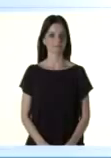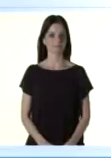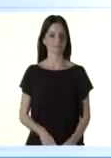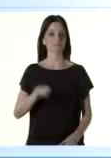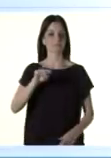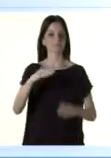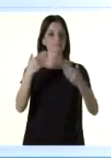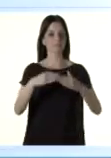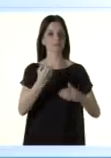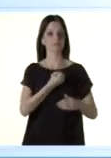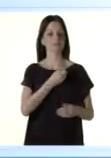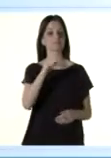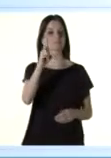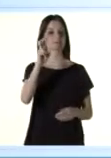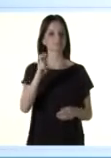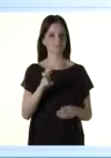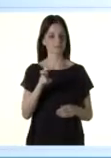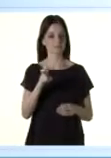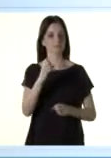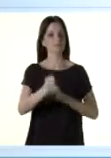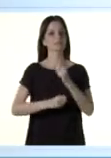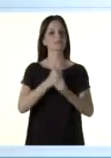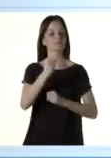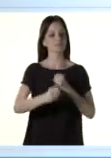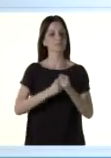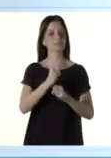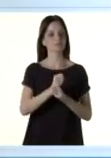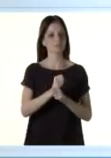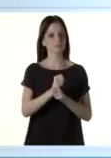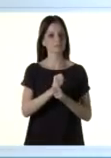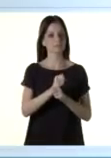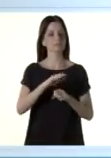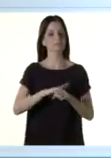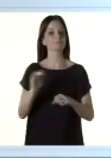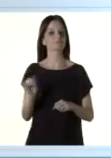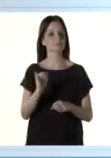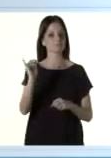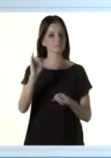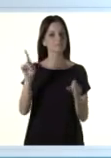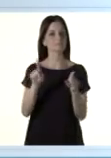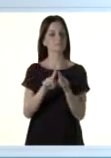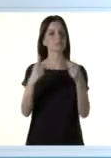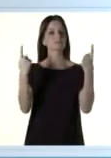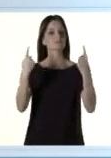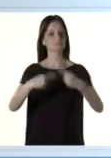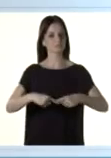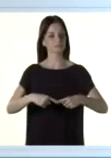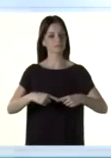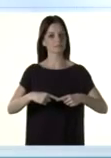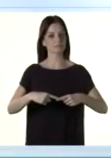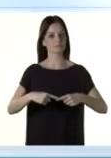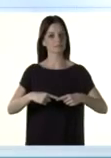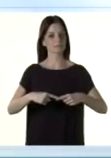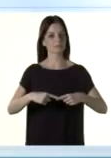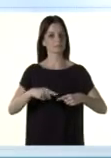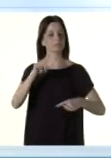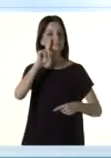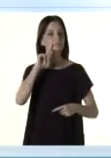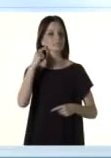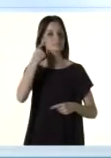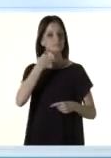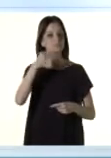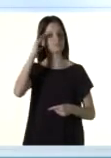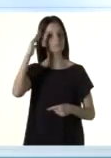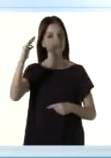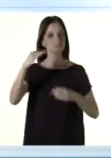Esta será sua 15ª edição e a cada ano ele se torna mais importante e mais concorrido. O Enem é a